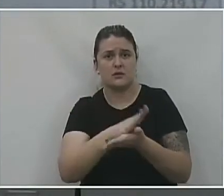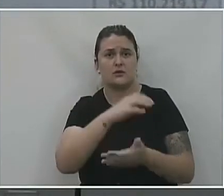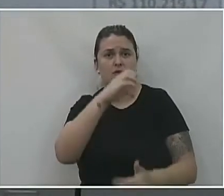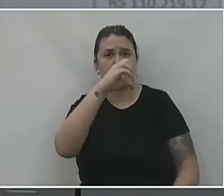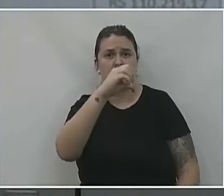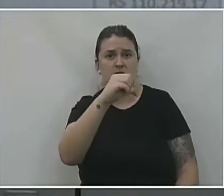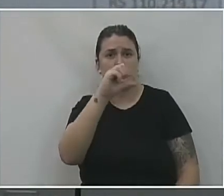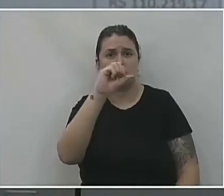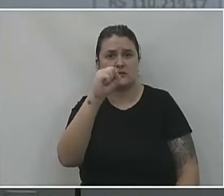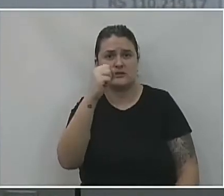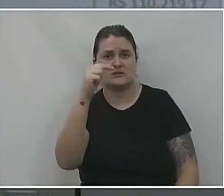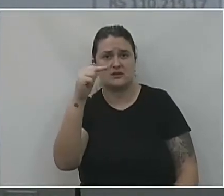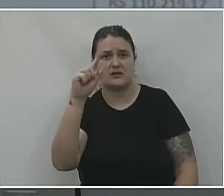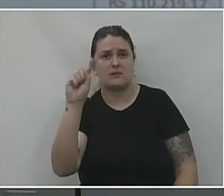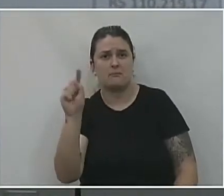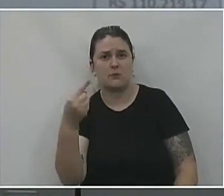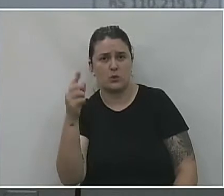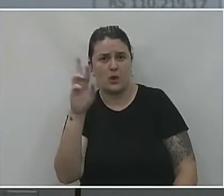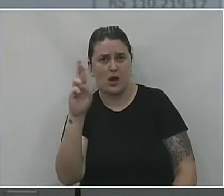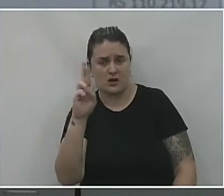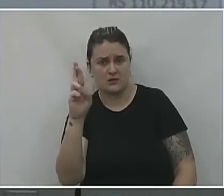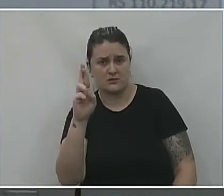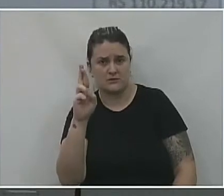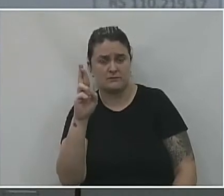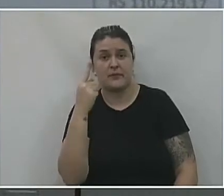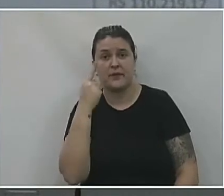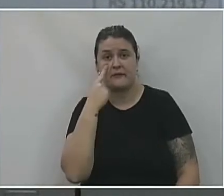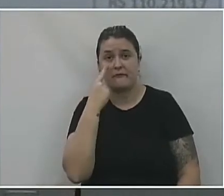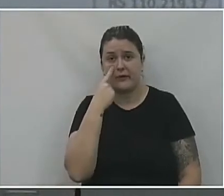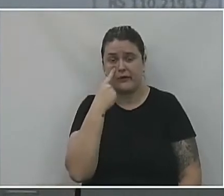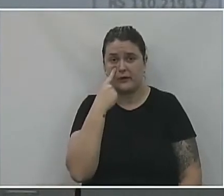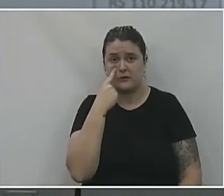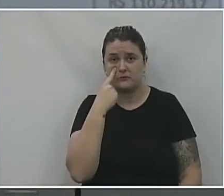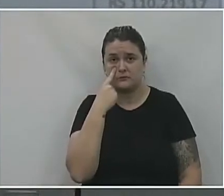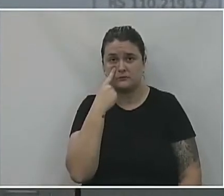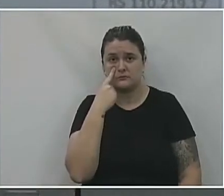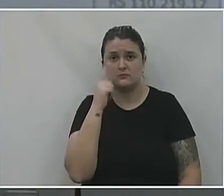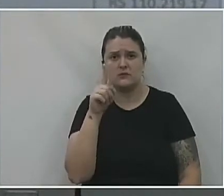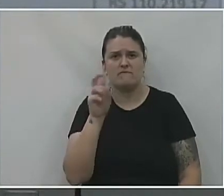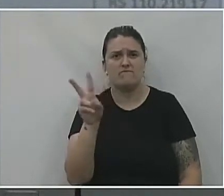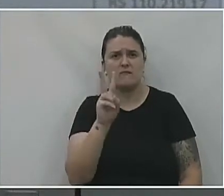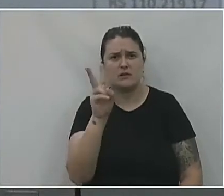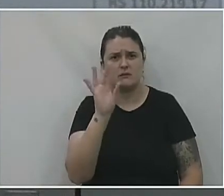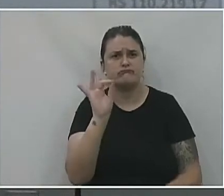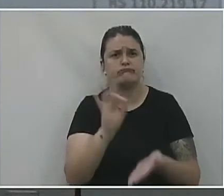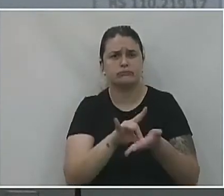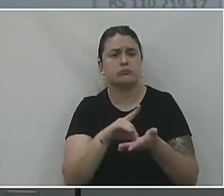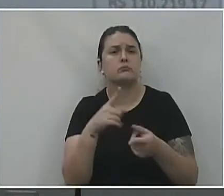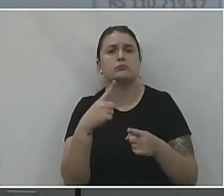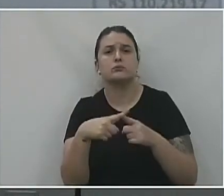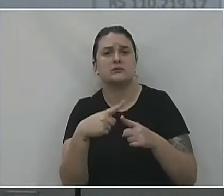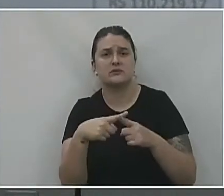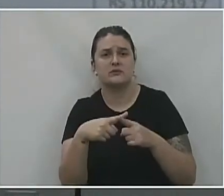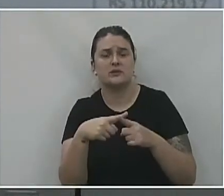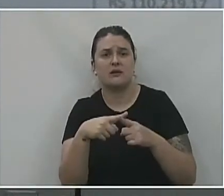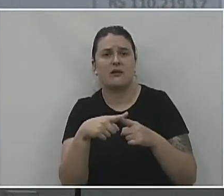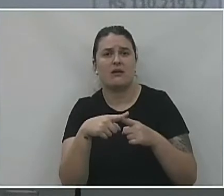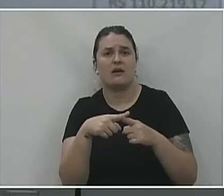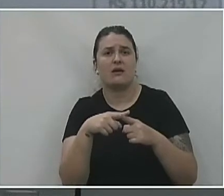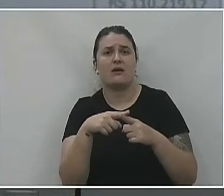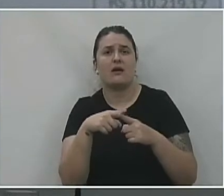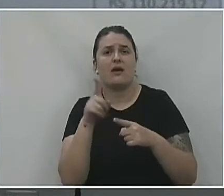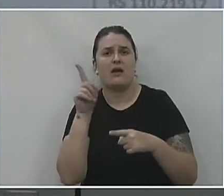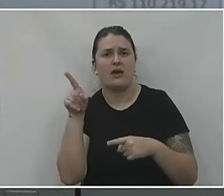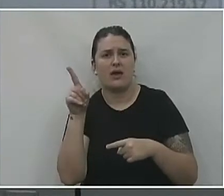987.150,61. Aqui vocês podem ver que é um valor efetivamente alto, por quê? São eles que